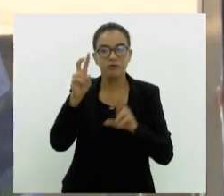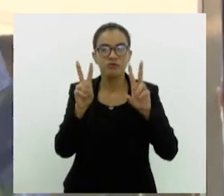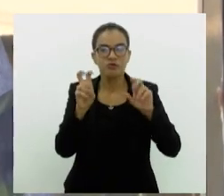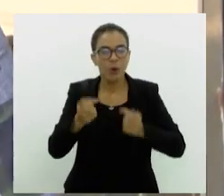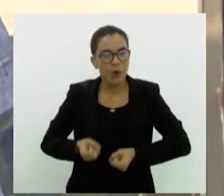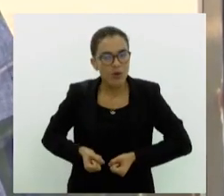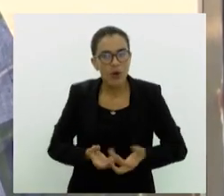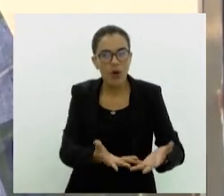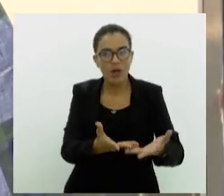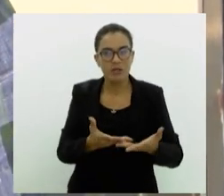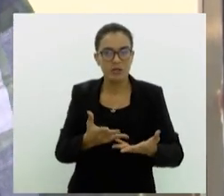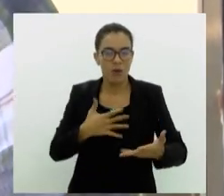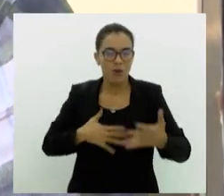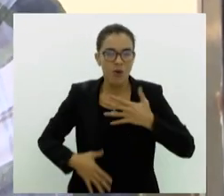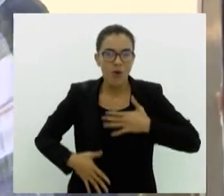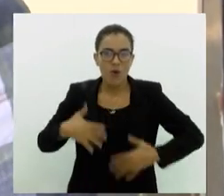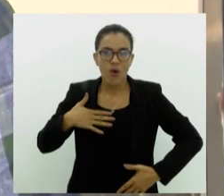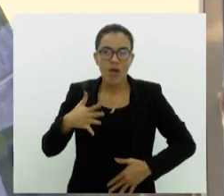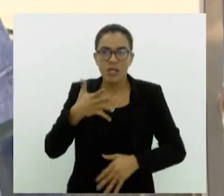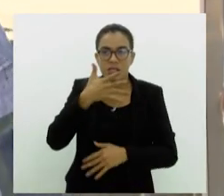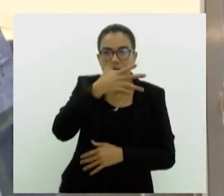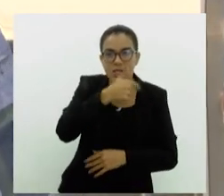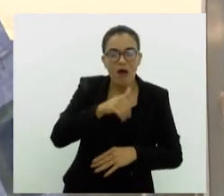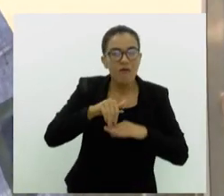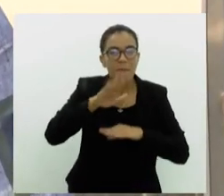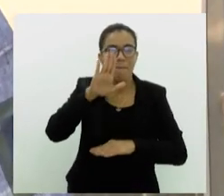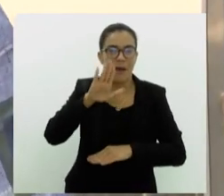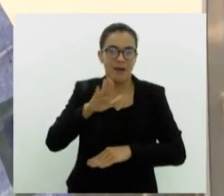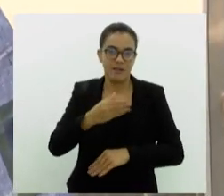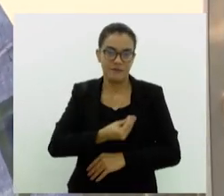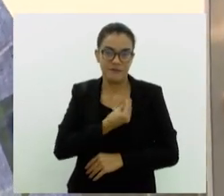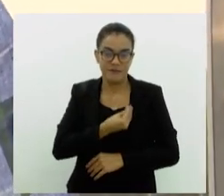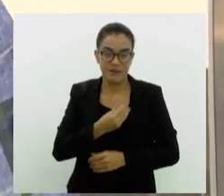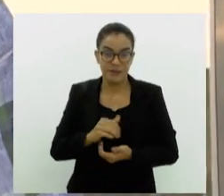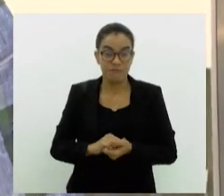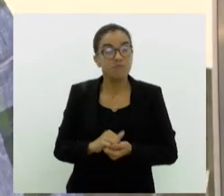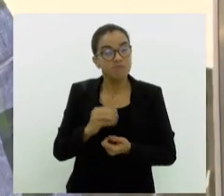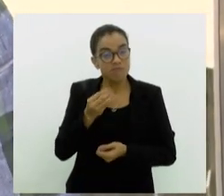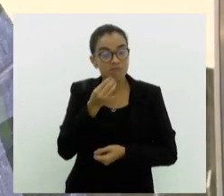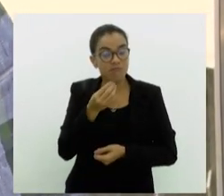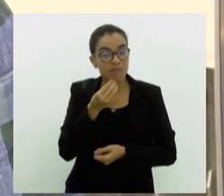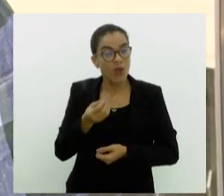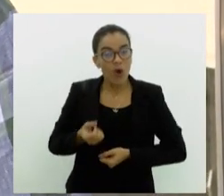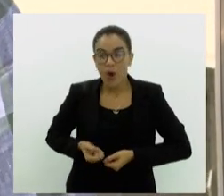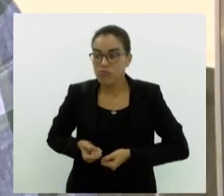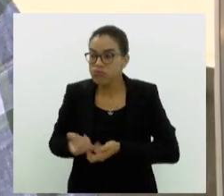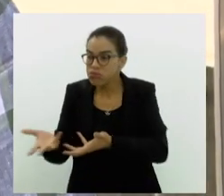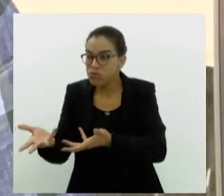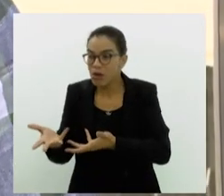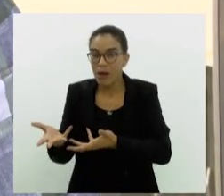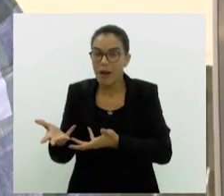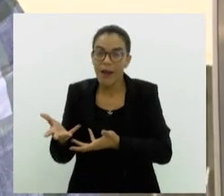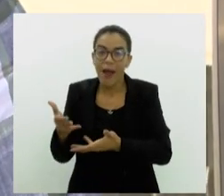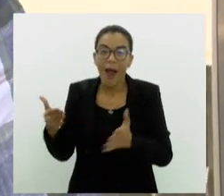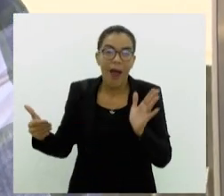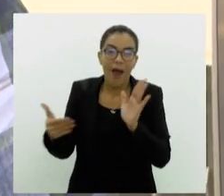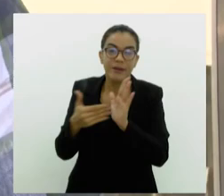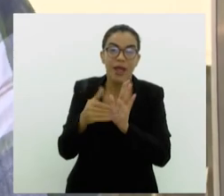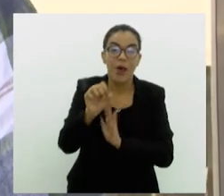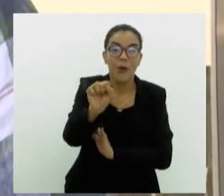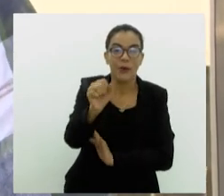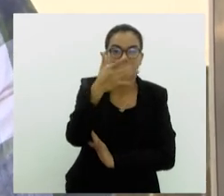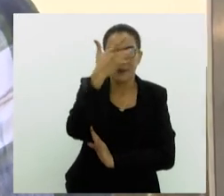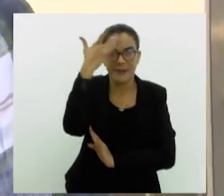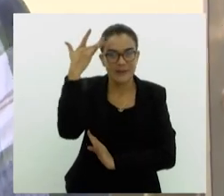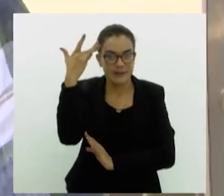de órgãos também, que salva mais de uma vida até, Como é que funciona isso? Sim, um doador de órgãos, ele ajuda até oito